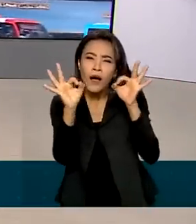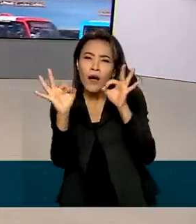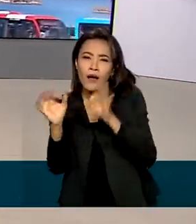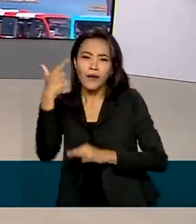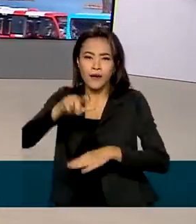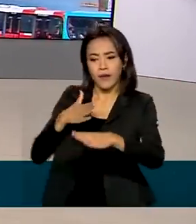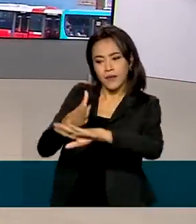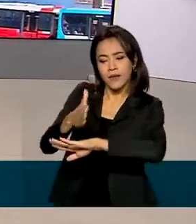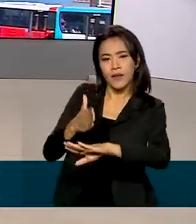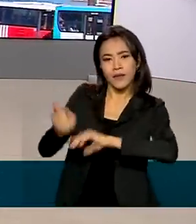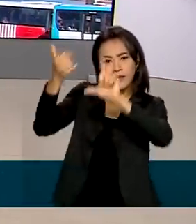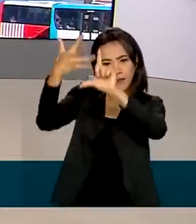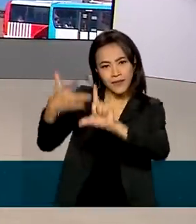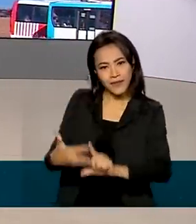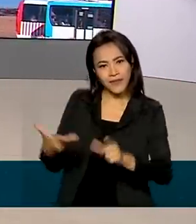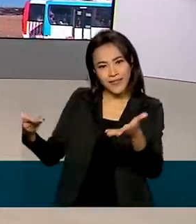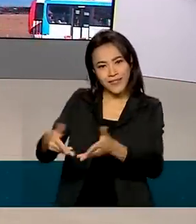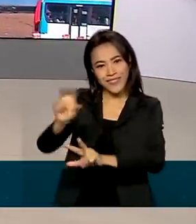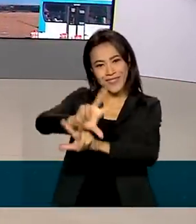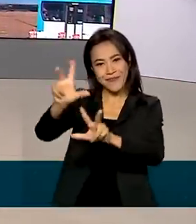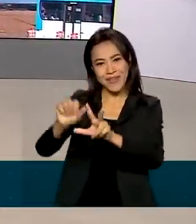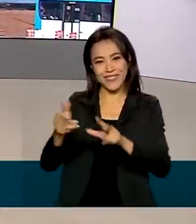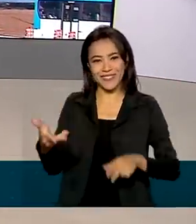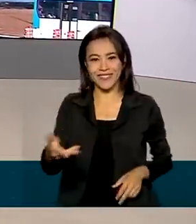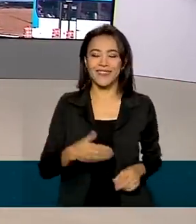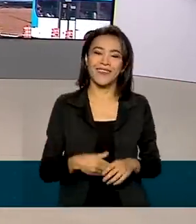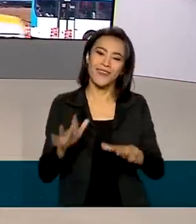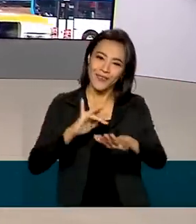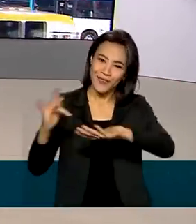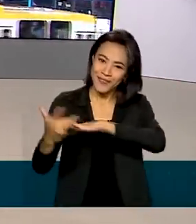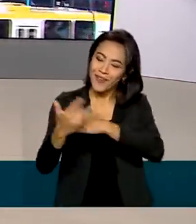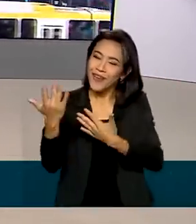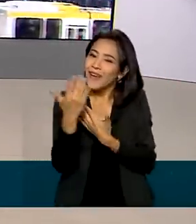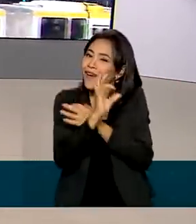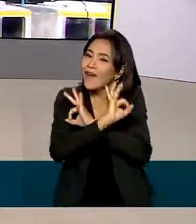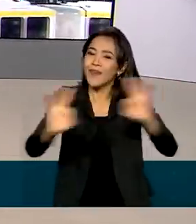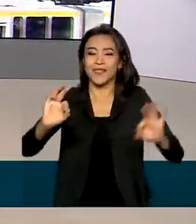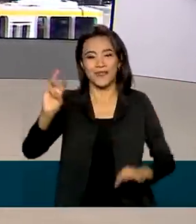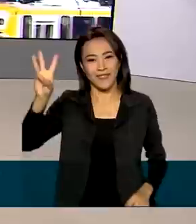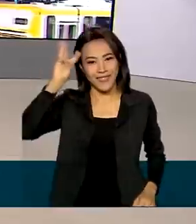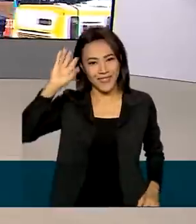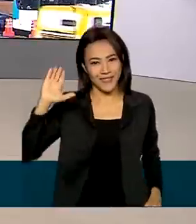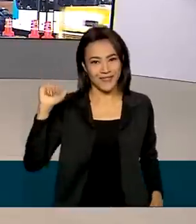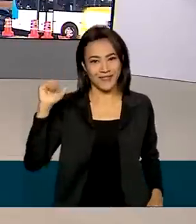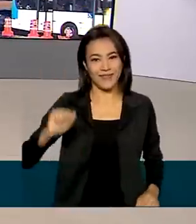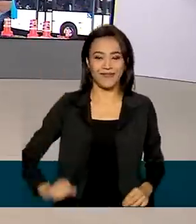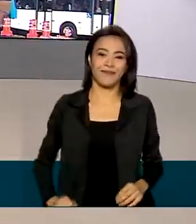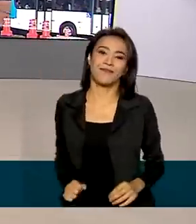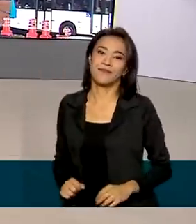acesse as redes sociais da TV Brasil. Para você, uma excelente terça-feira. Tchau, tchau.